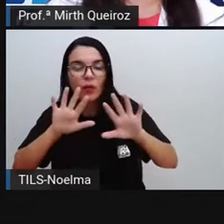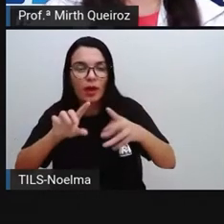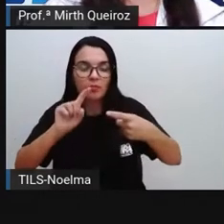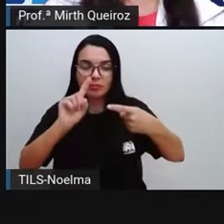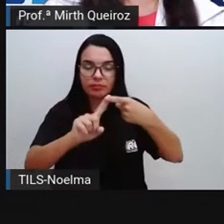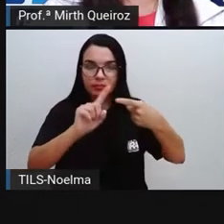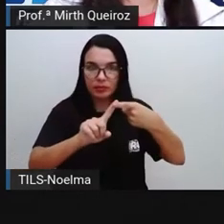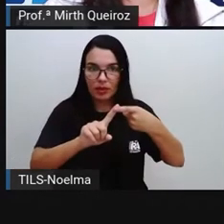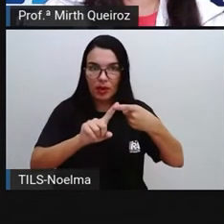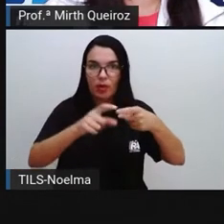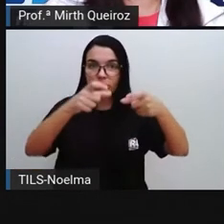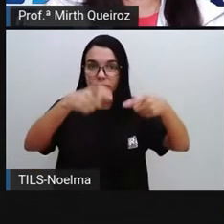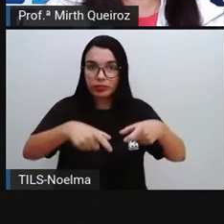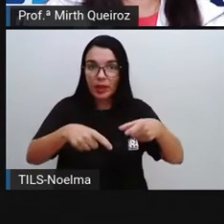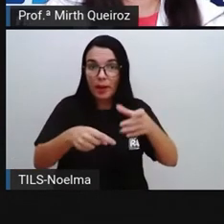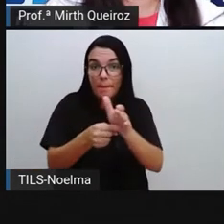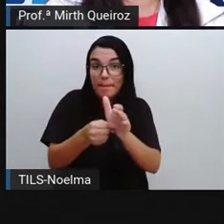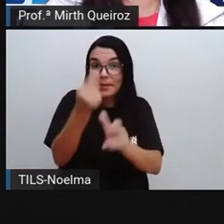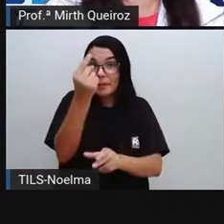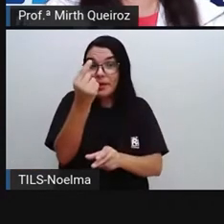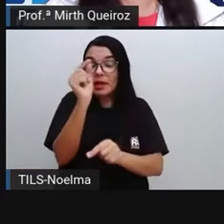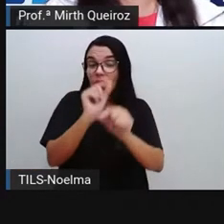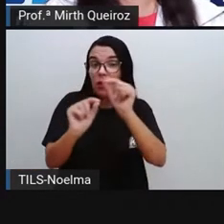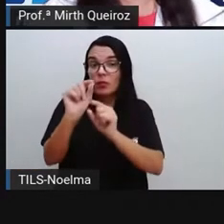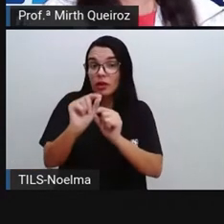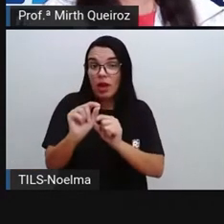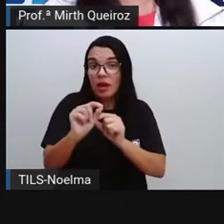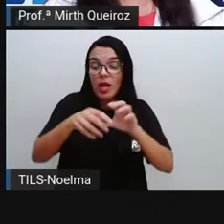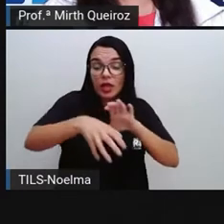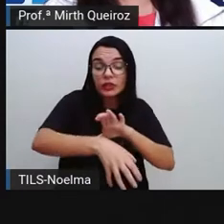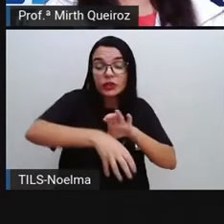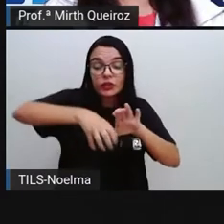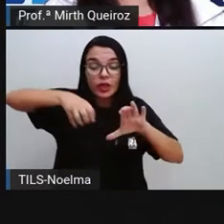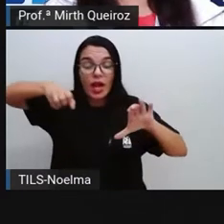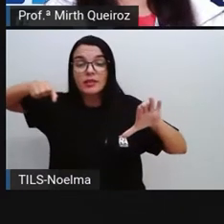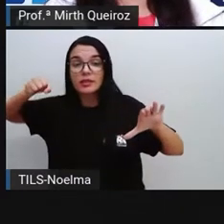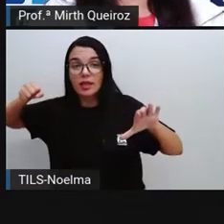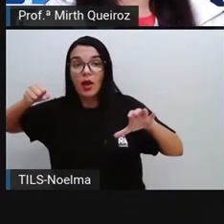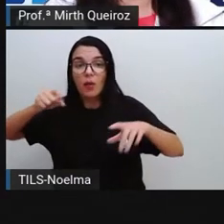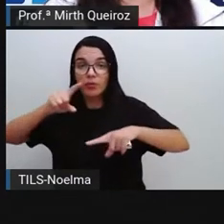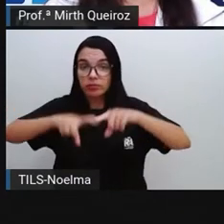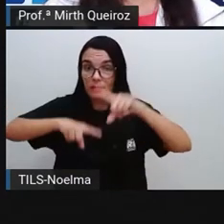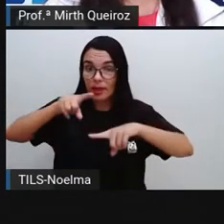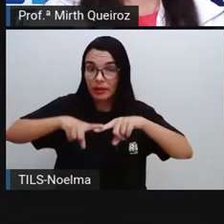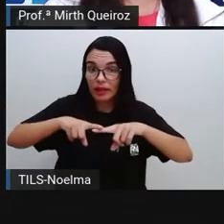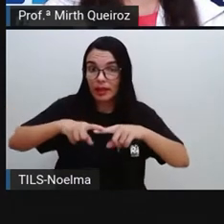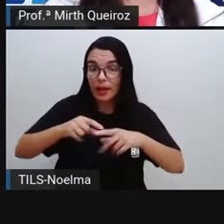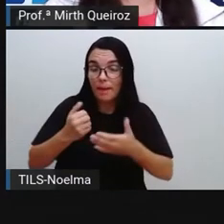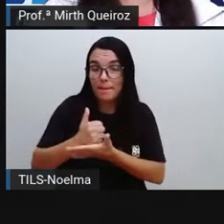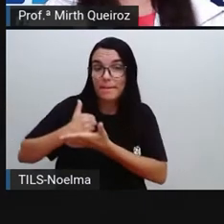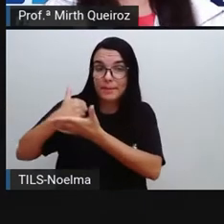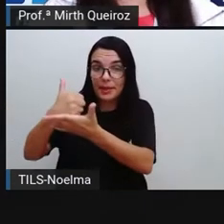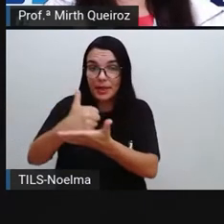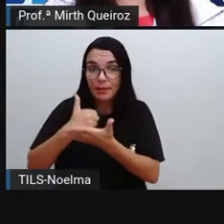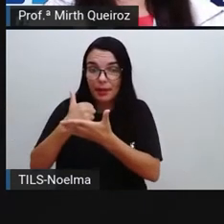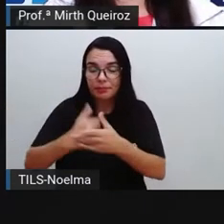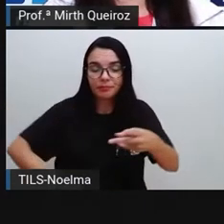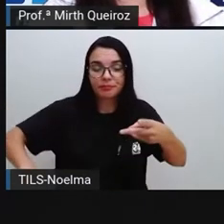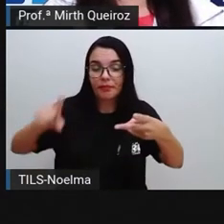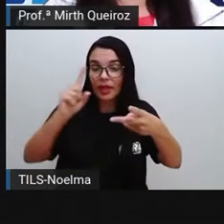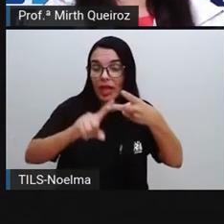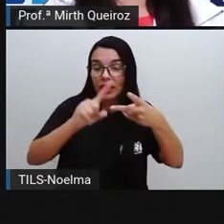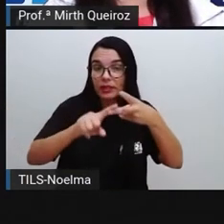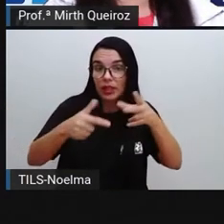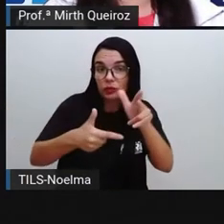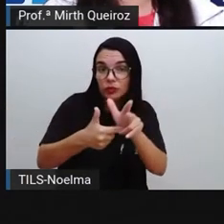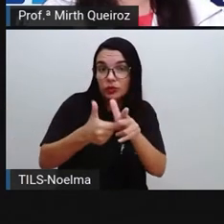campos? O setor primário, onde vai haver a extração da matéria-prima. O setor secundário, que seria